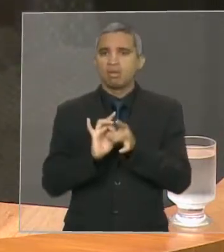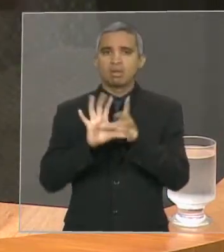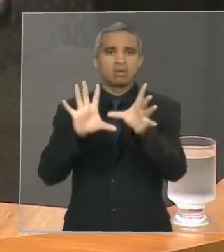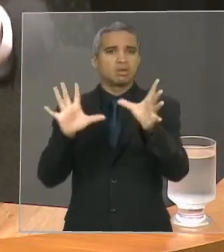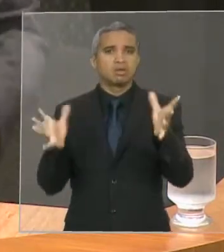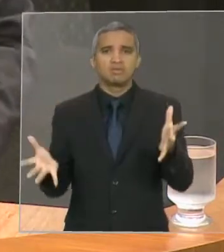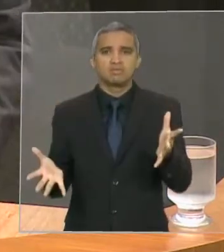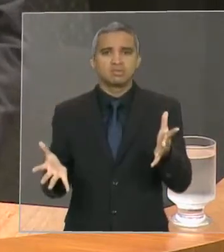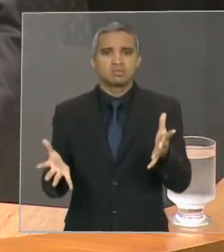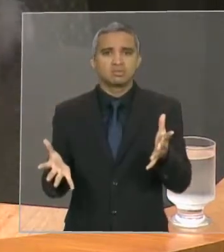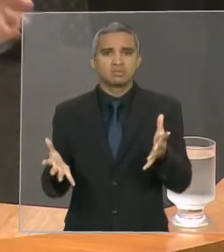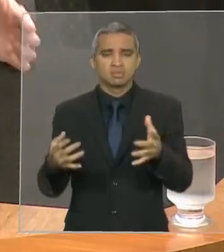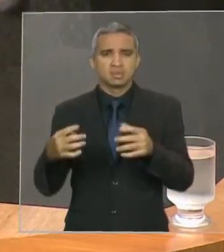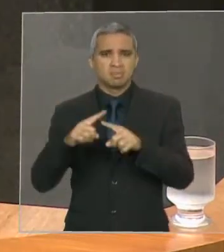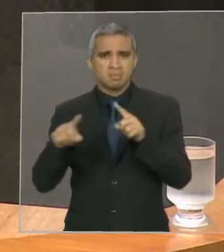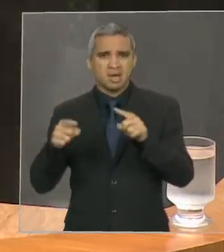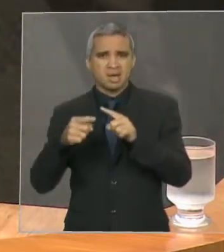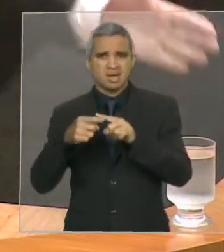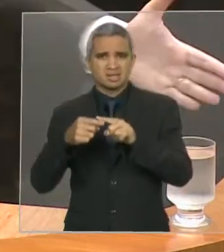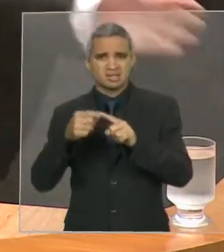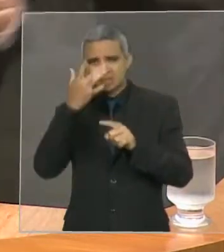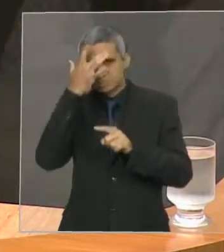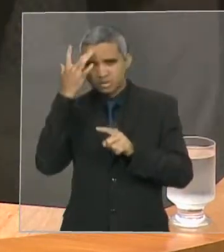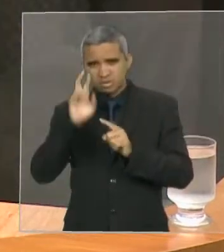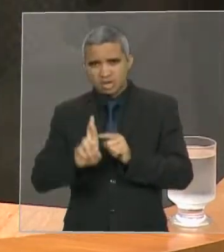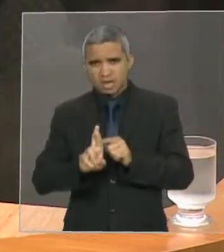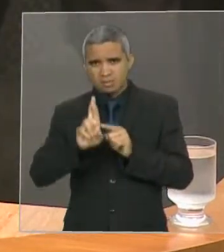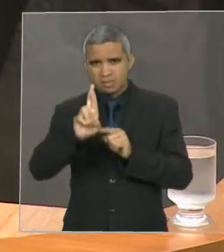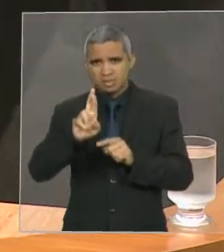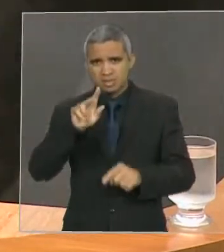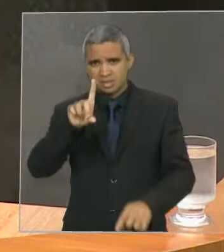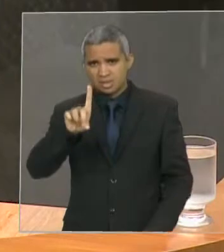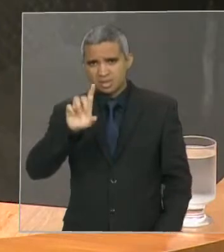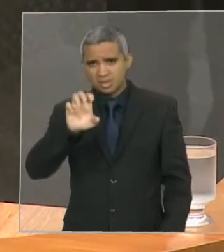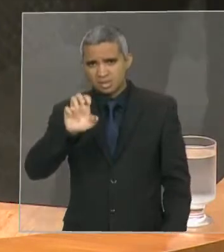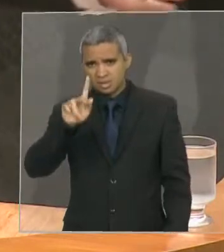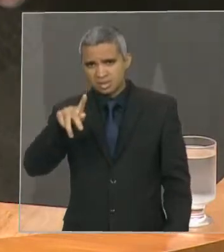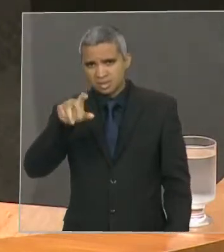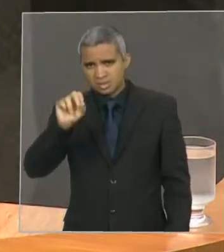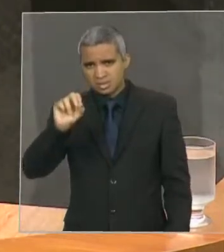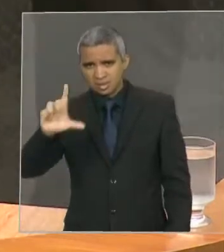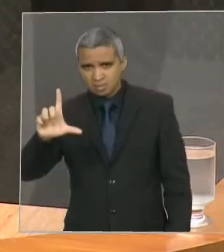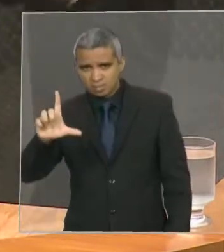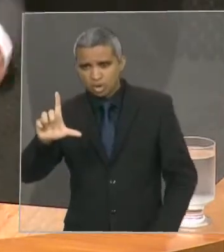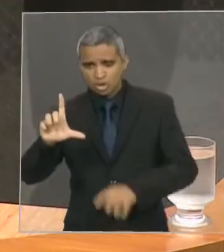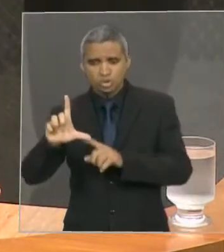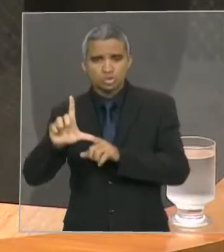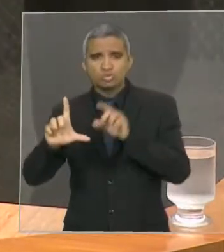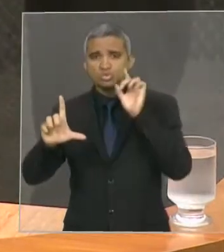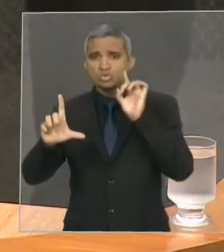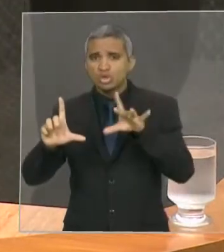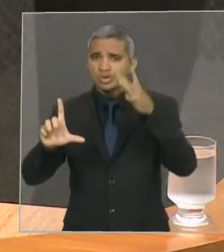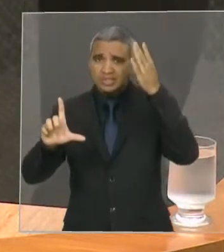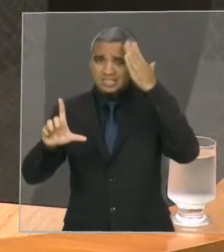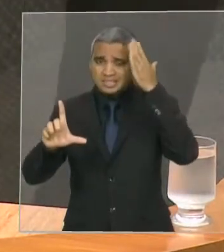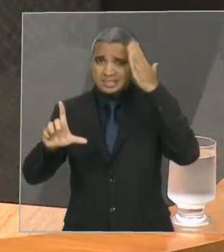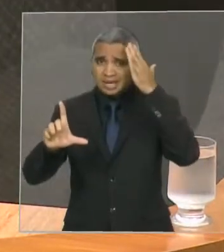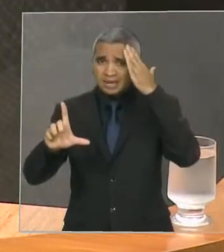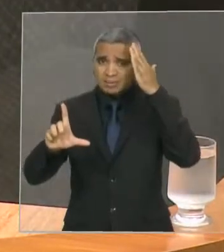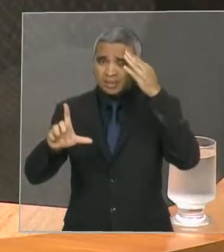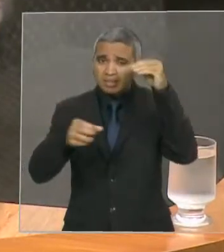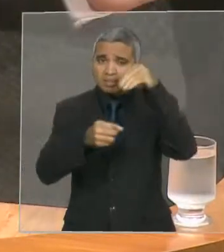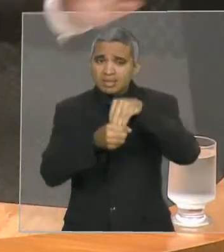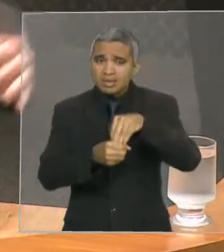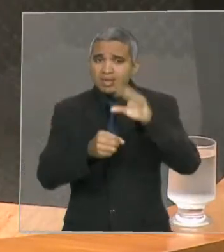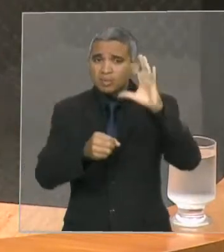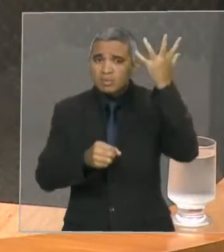sindicato da ADEPOL só podem informar o que está acontecendo e saber, para ter transparência, as ações da polícia.